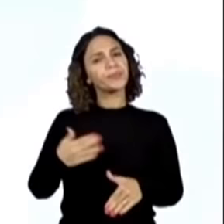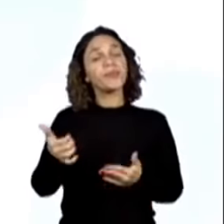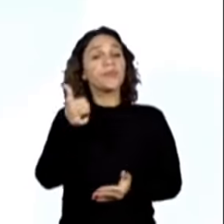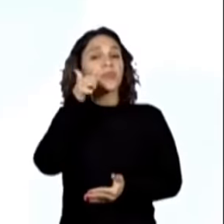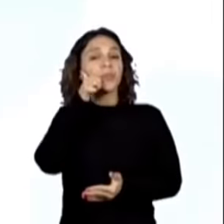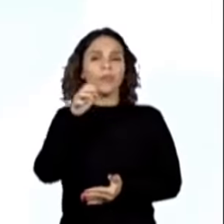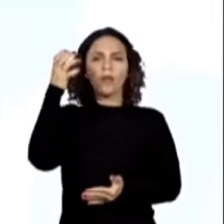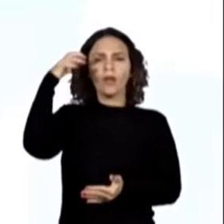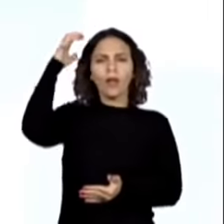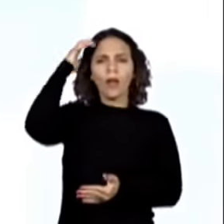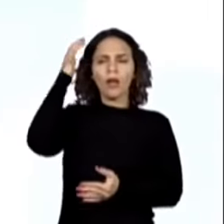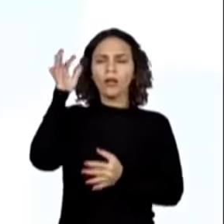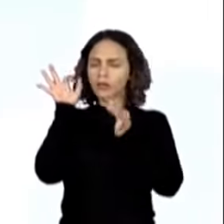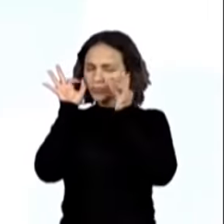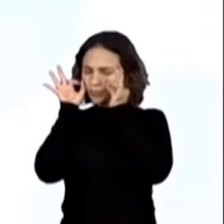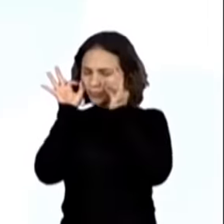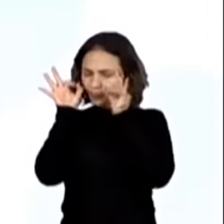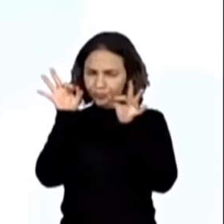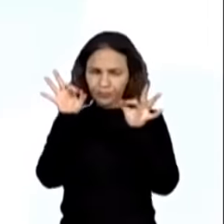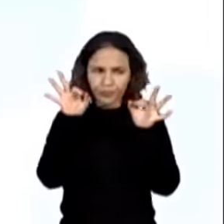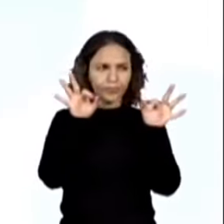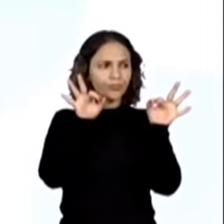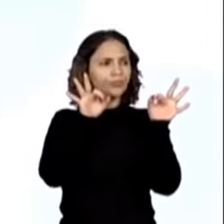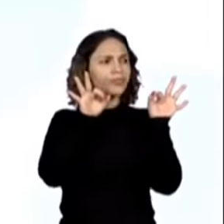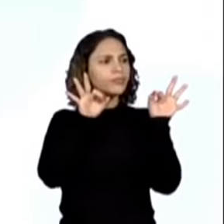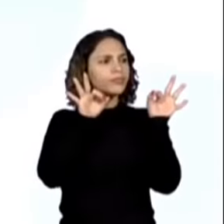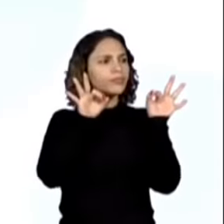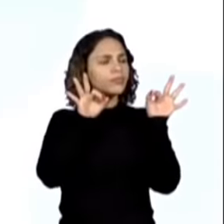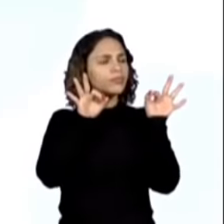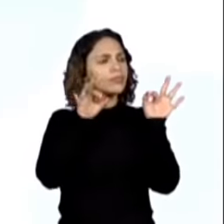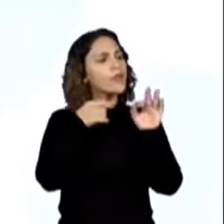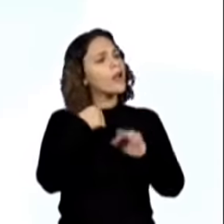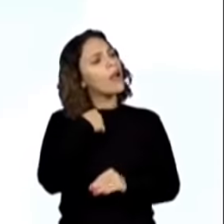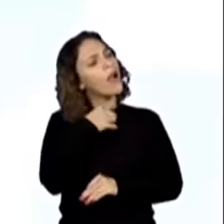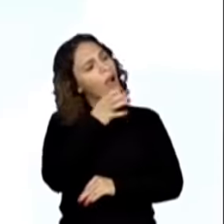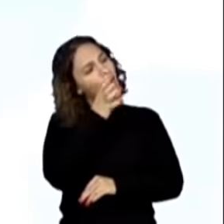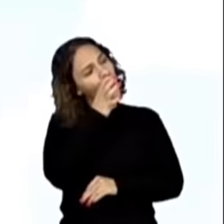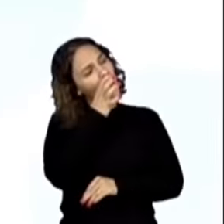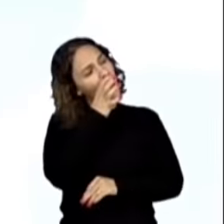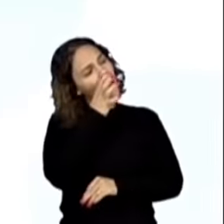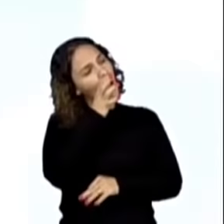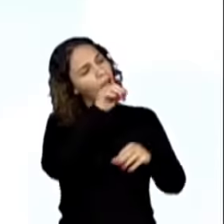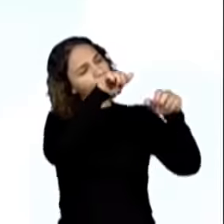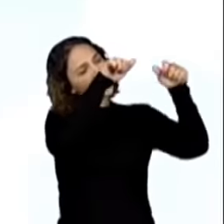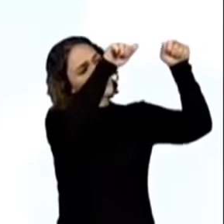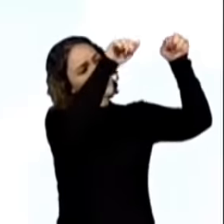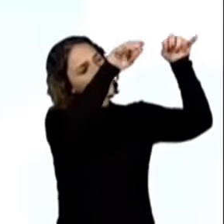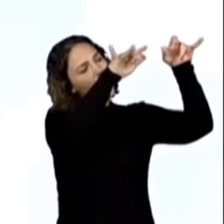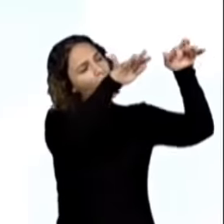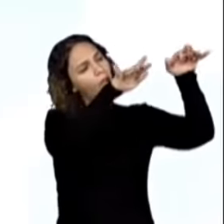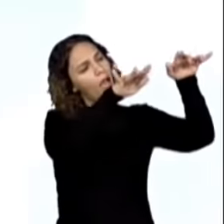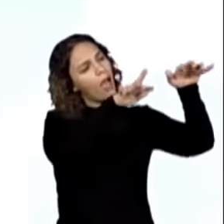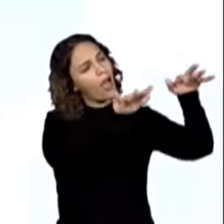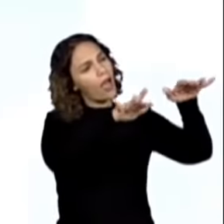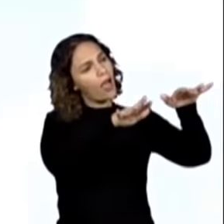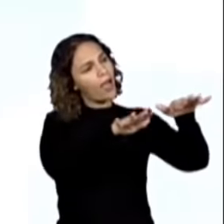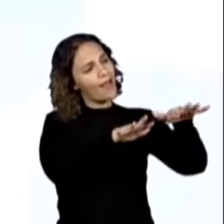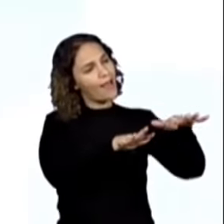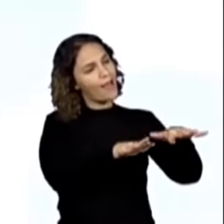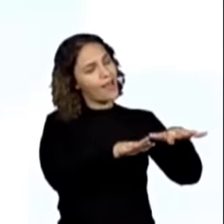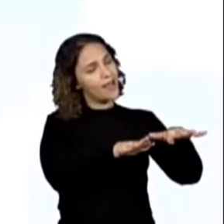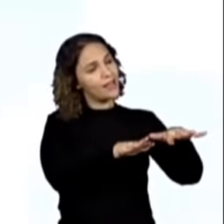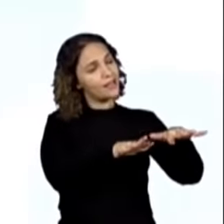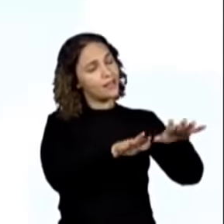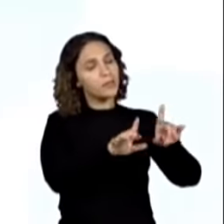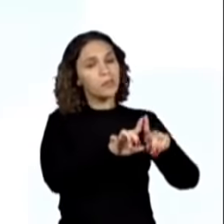rainha desviou o olhar para admirar os flocos de neve que dançavam no ar. Mas, com